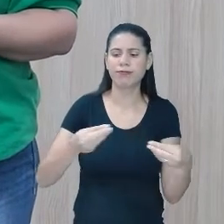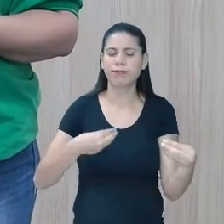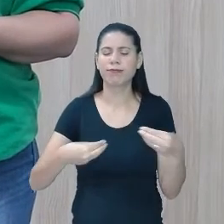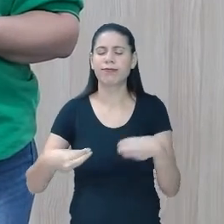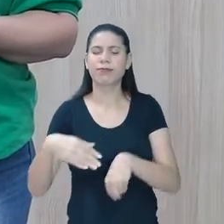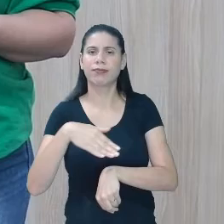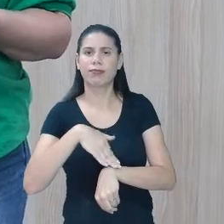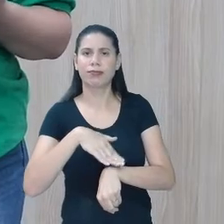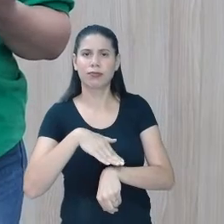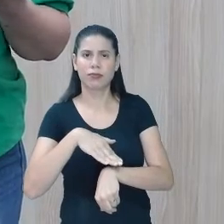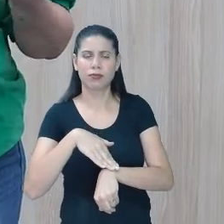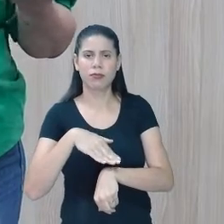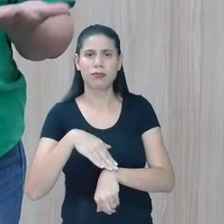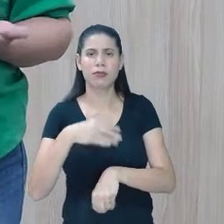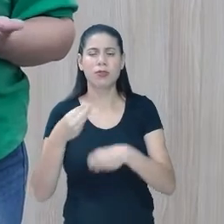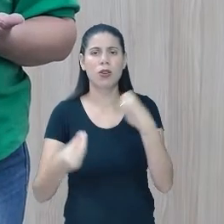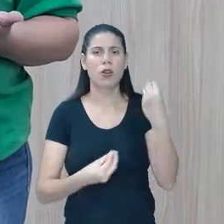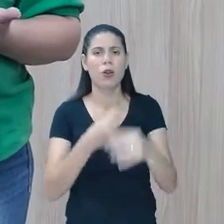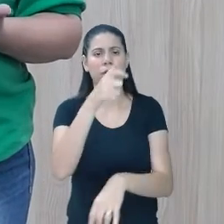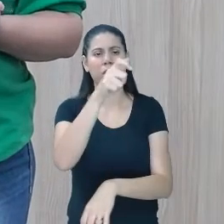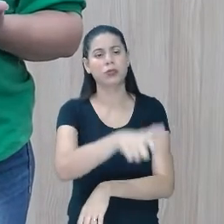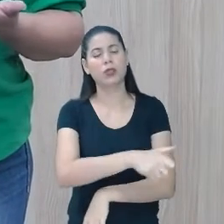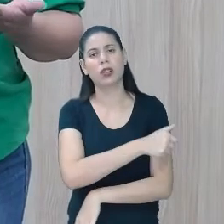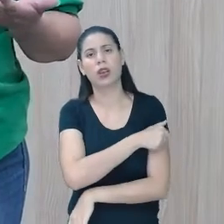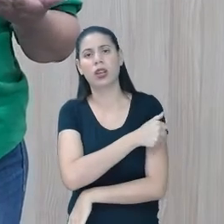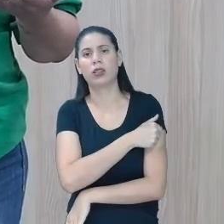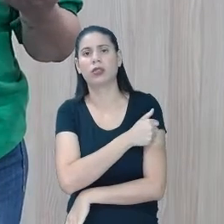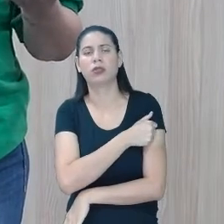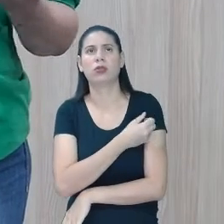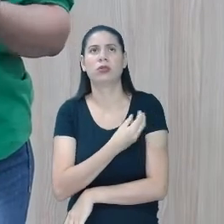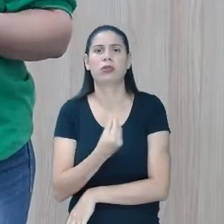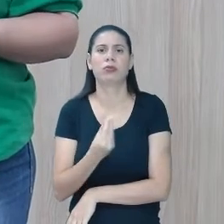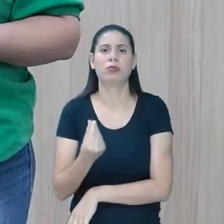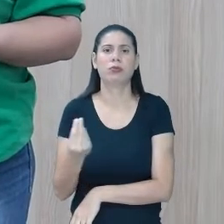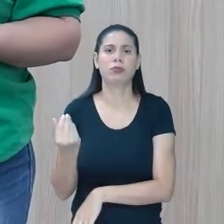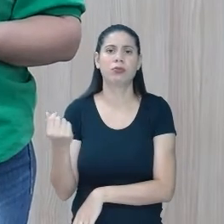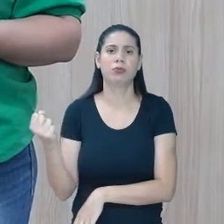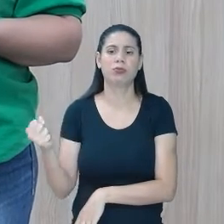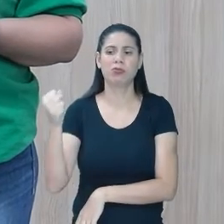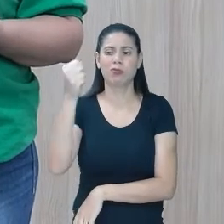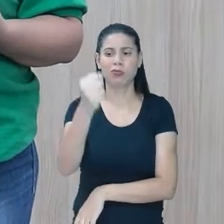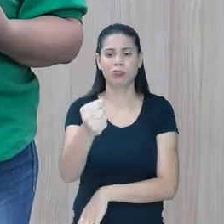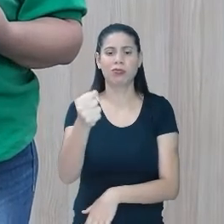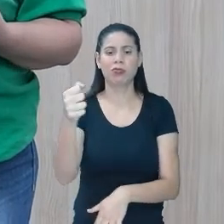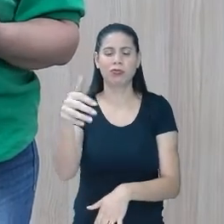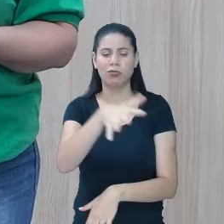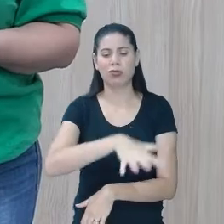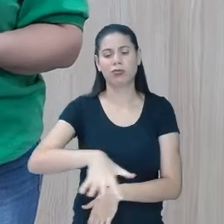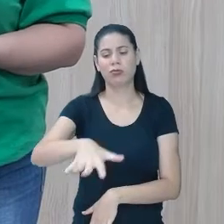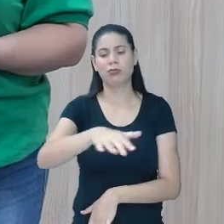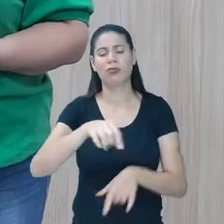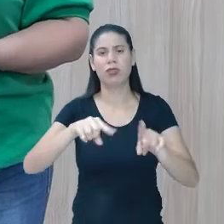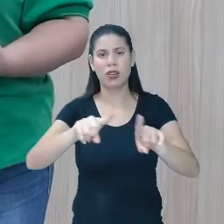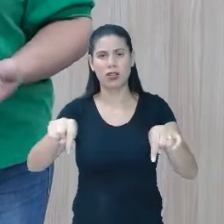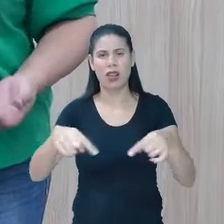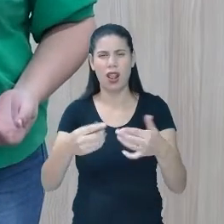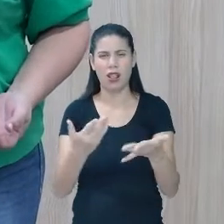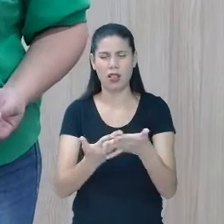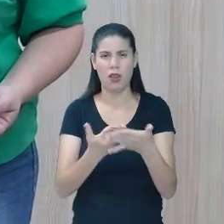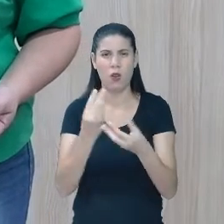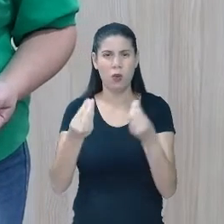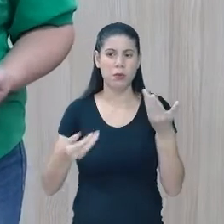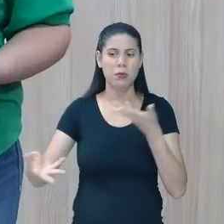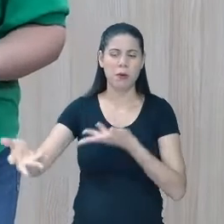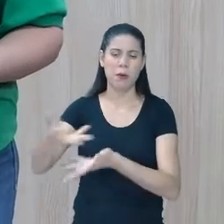tempo. Como esse estudante, ele está inserido na sala. Como é que está a sua socialização com os